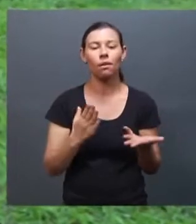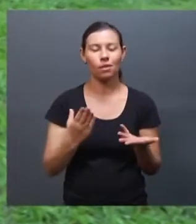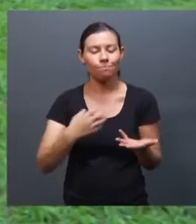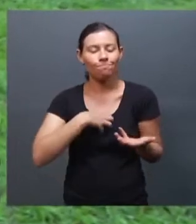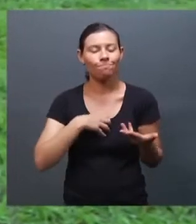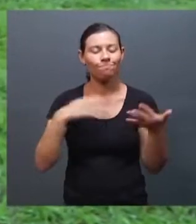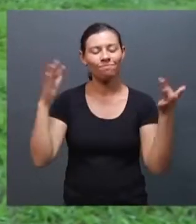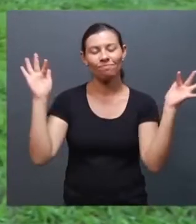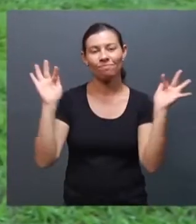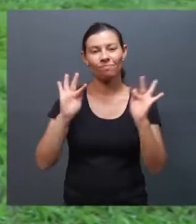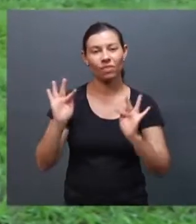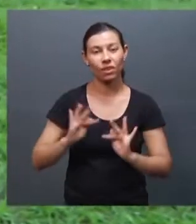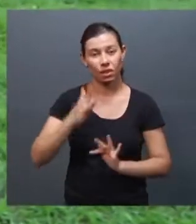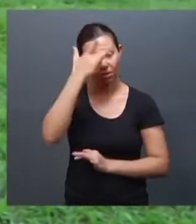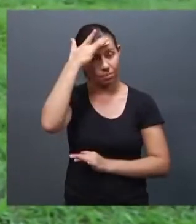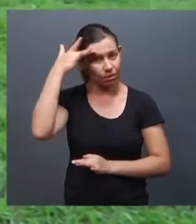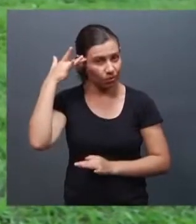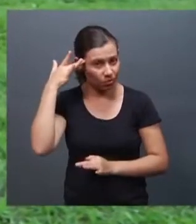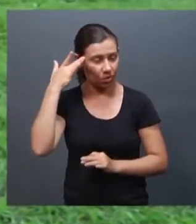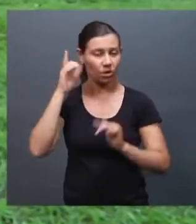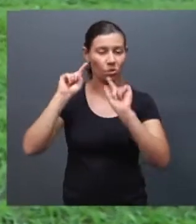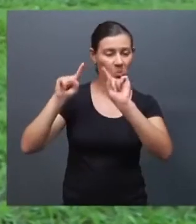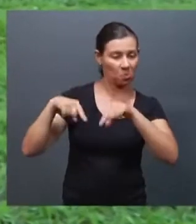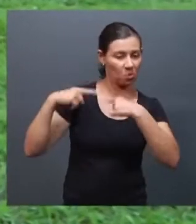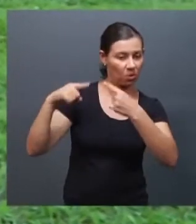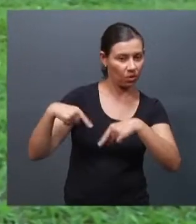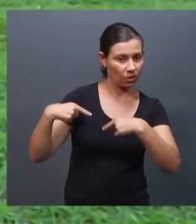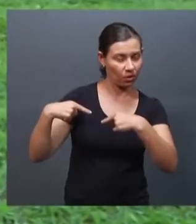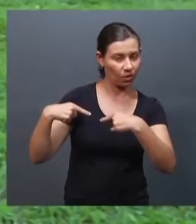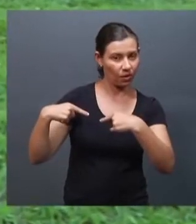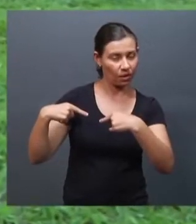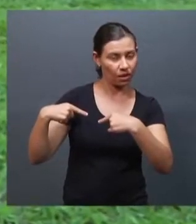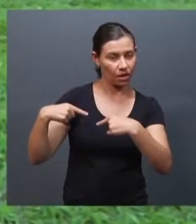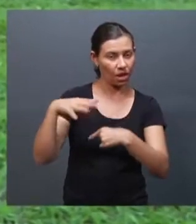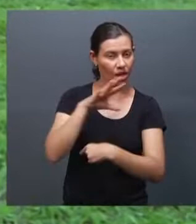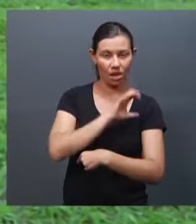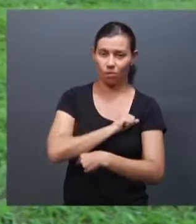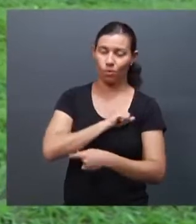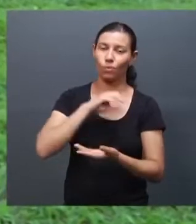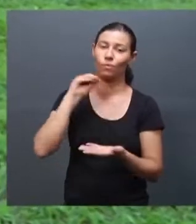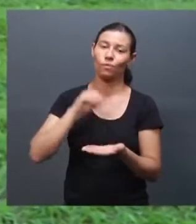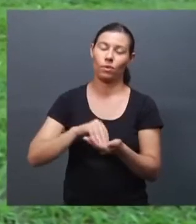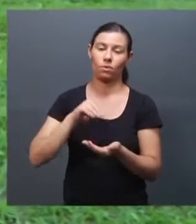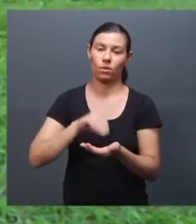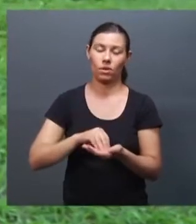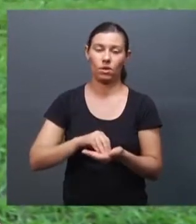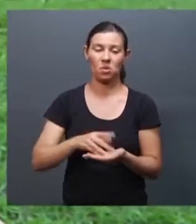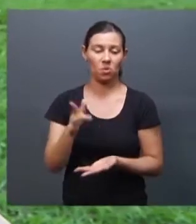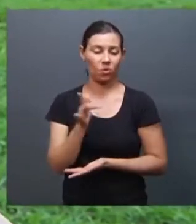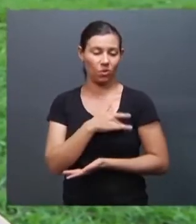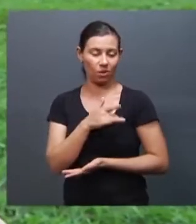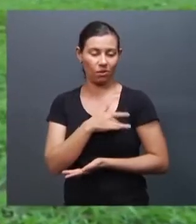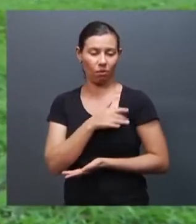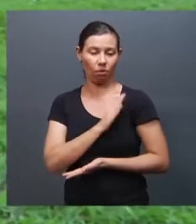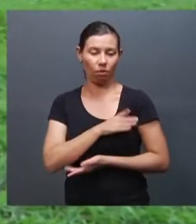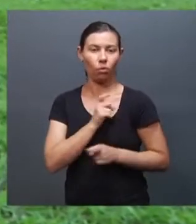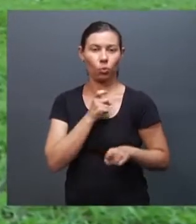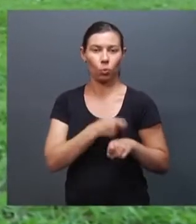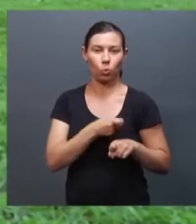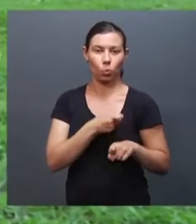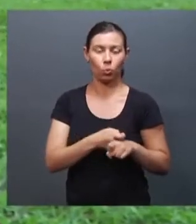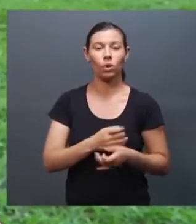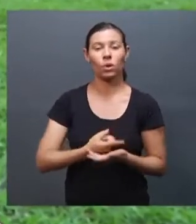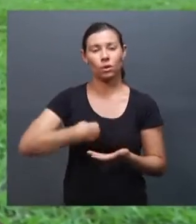fazem isso, para mim, é falta de amor no coração deles. E, simplesmente, a gente tem que orar para uma pessoa dessas,